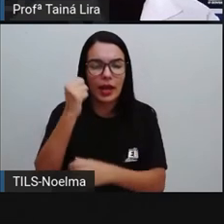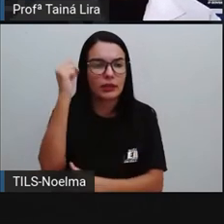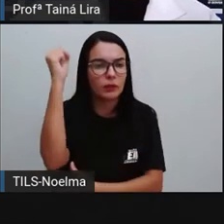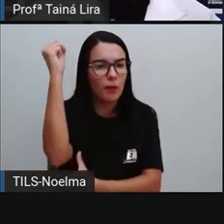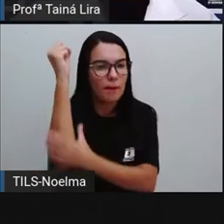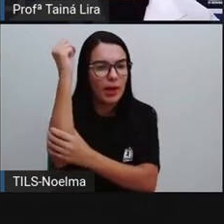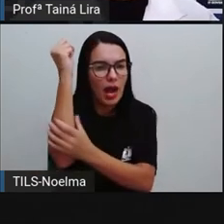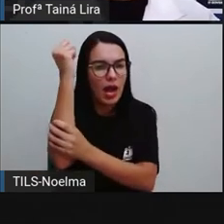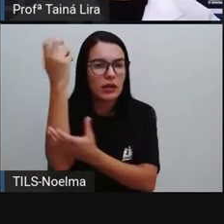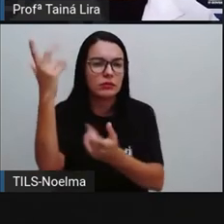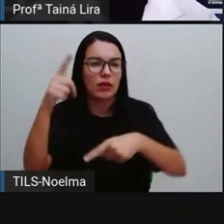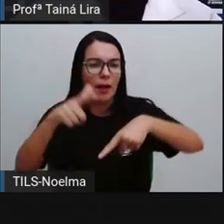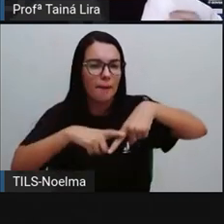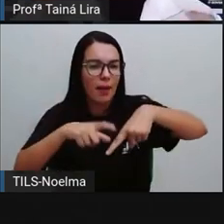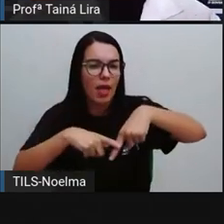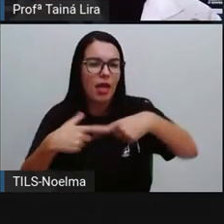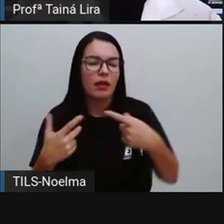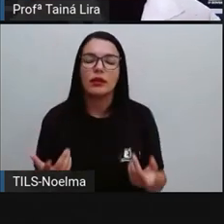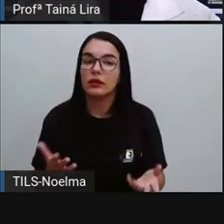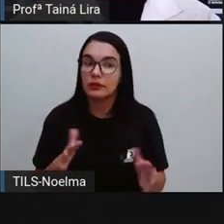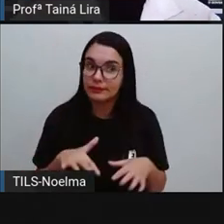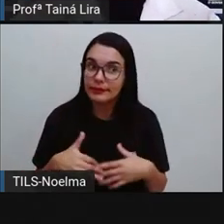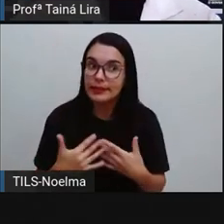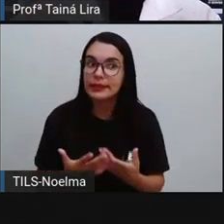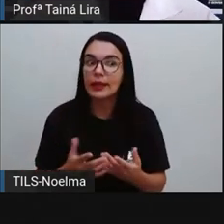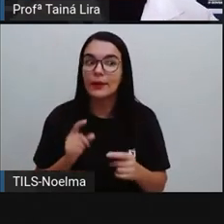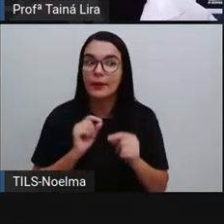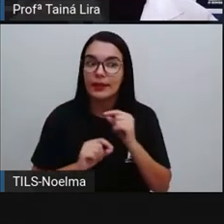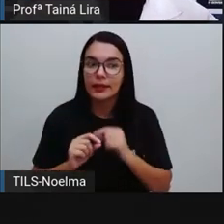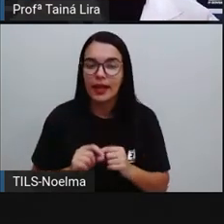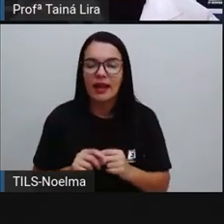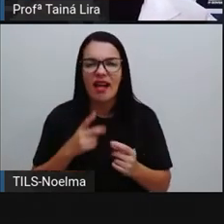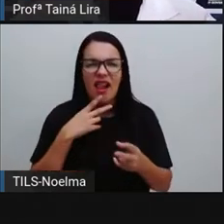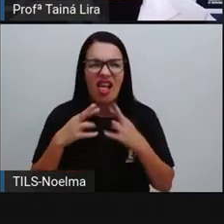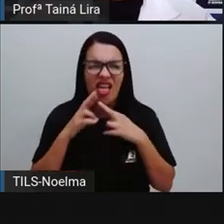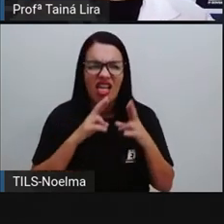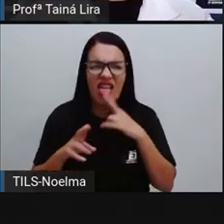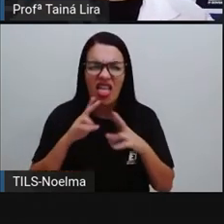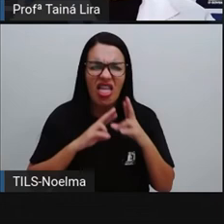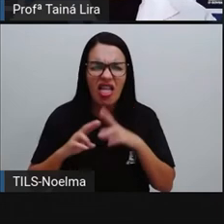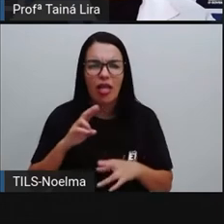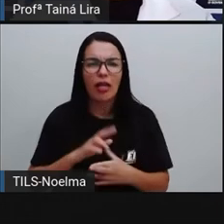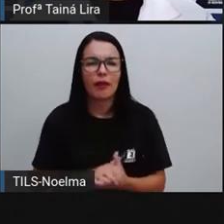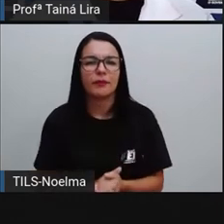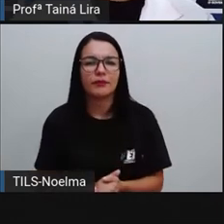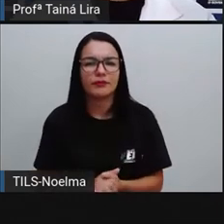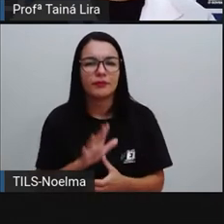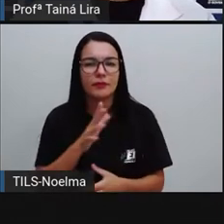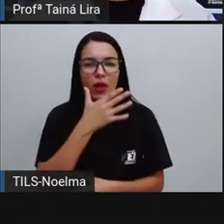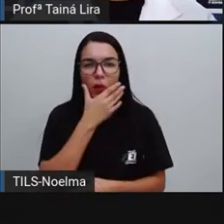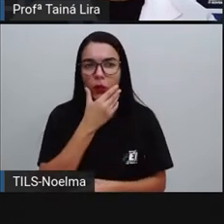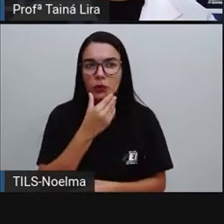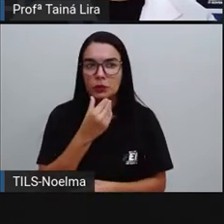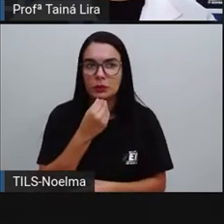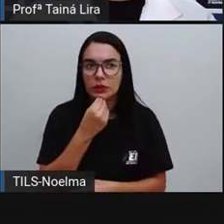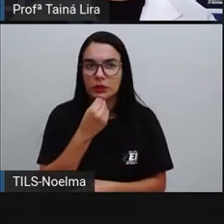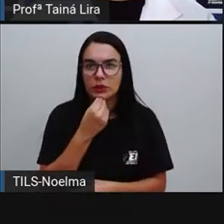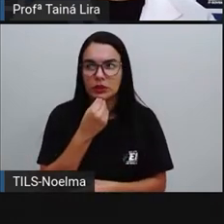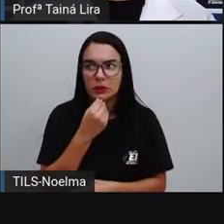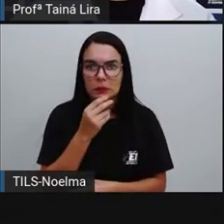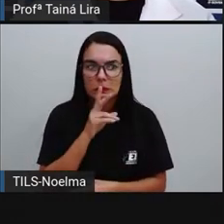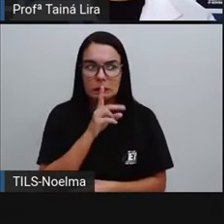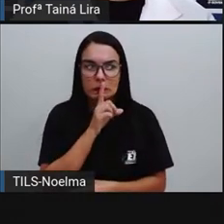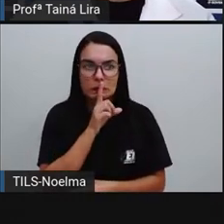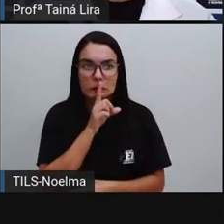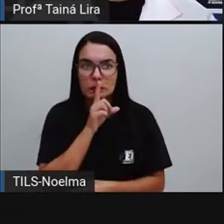quebrado um braço. Então, Cebolinha começa a reclamar ali os meninos. E os meninos, ó, param de rir e